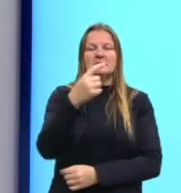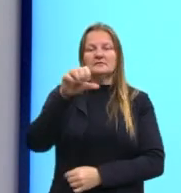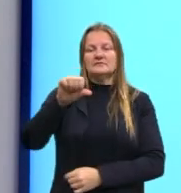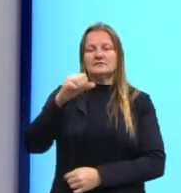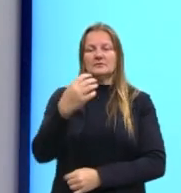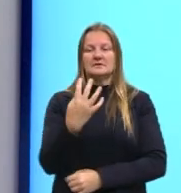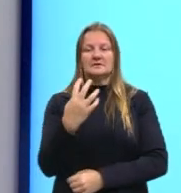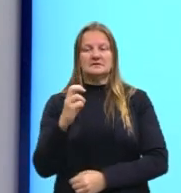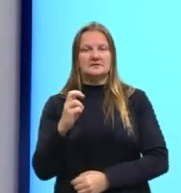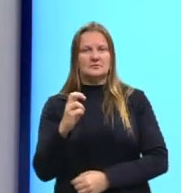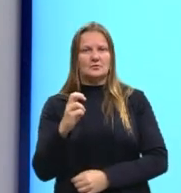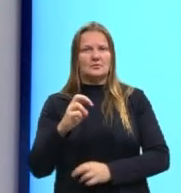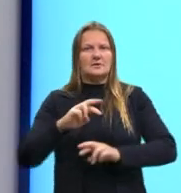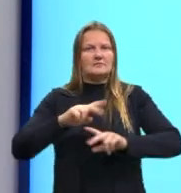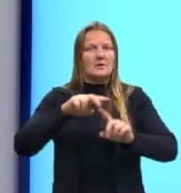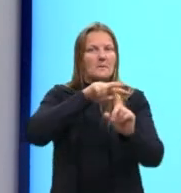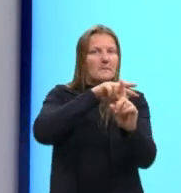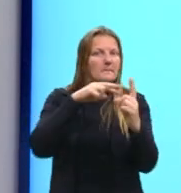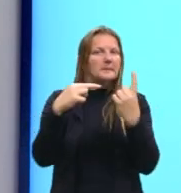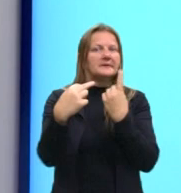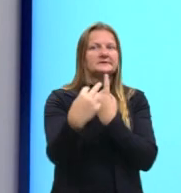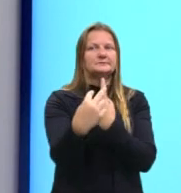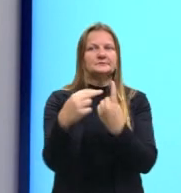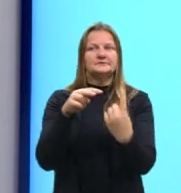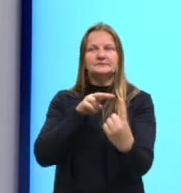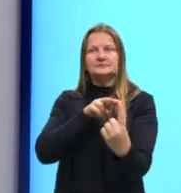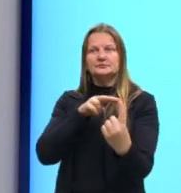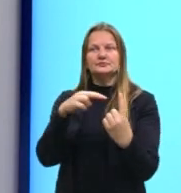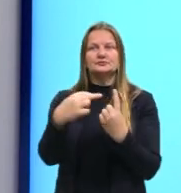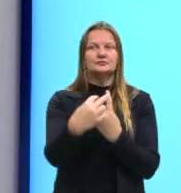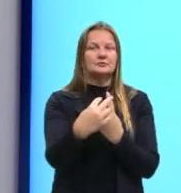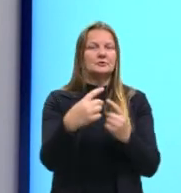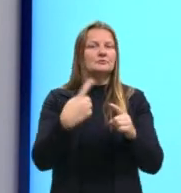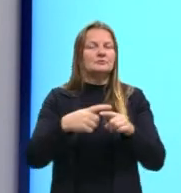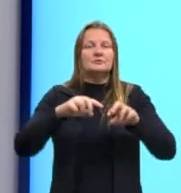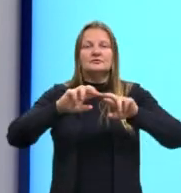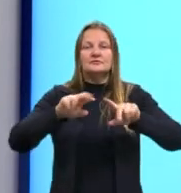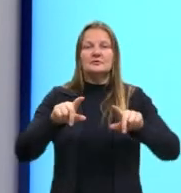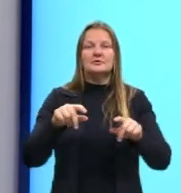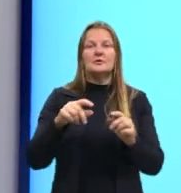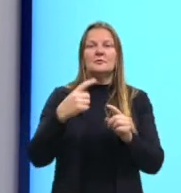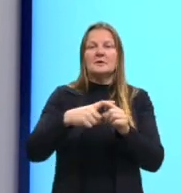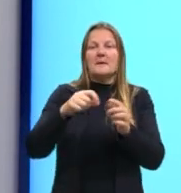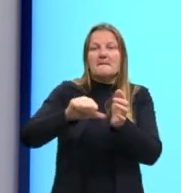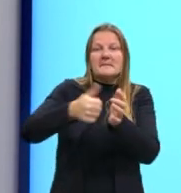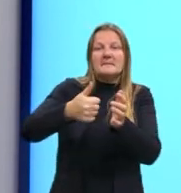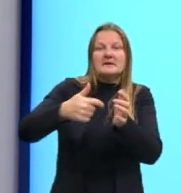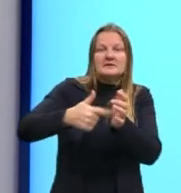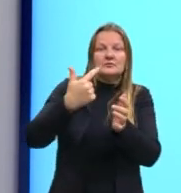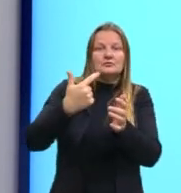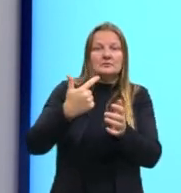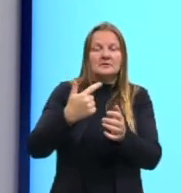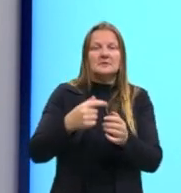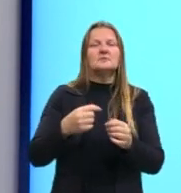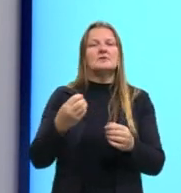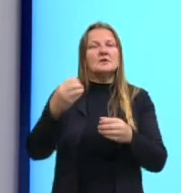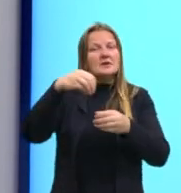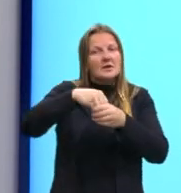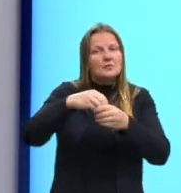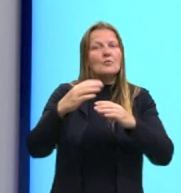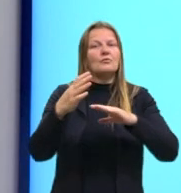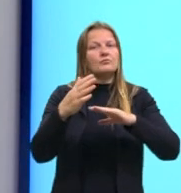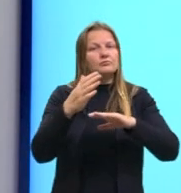são várias perspectivas. Por que pós-1945? Porque a Primeira e Segunda Guerra Mundial é resultado da modernidade.